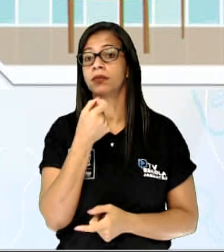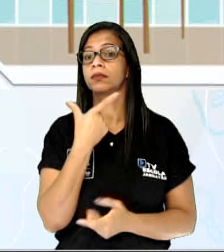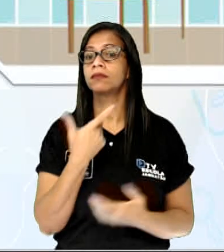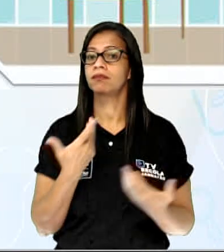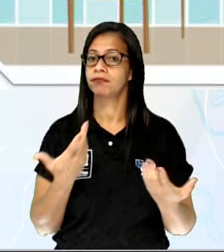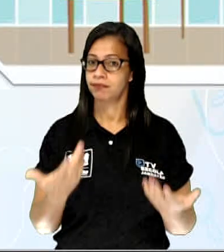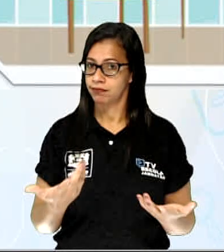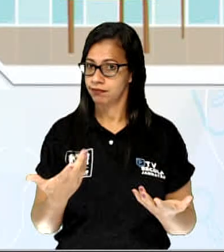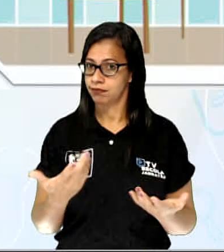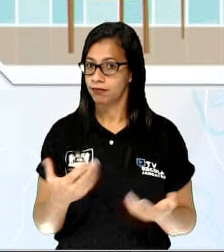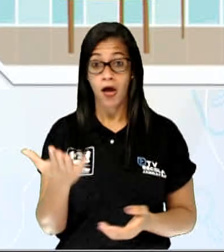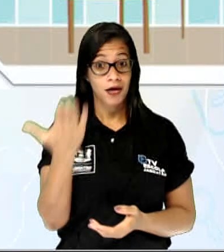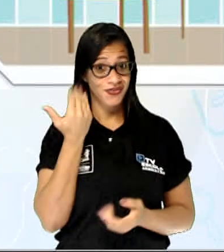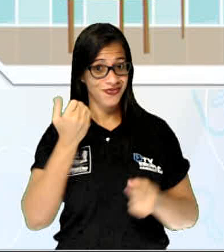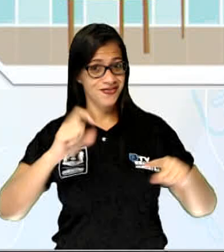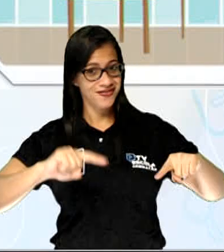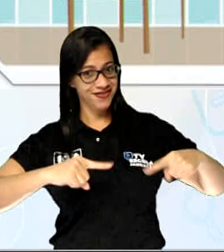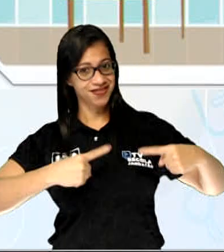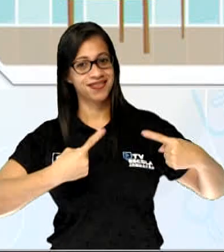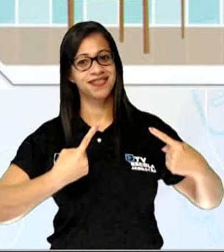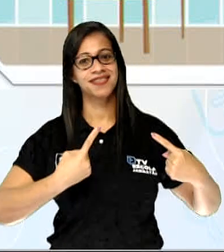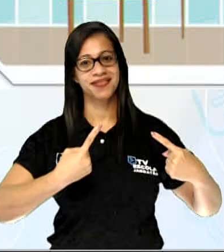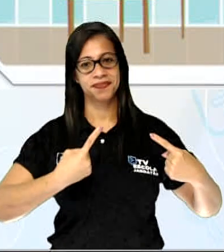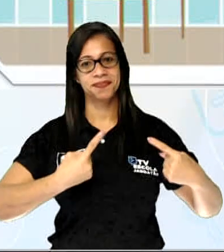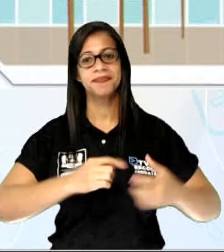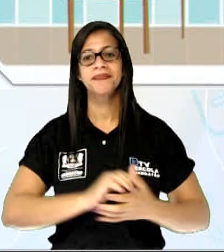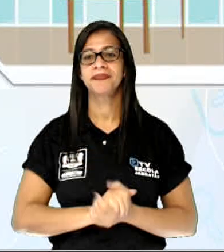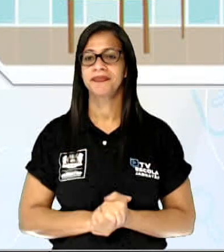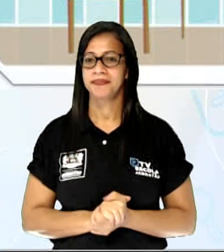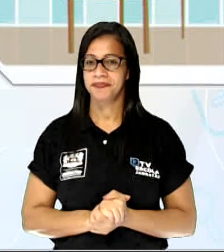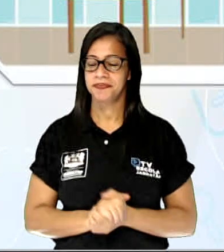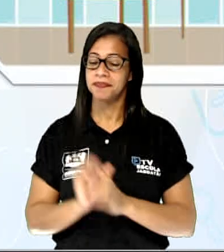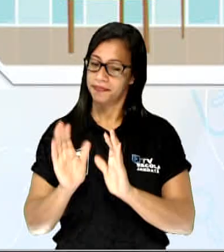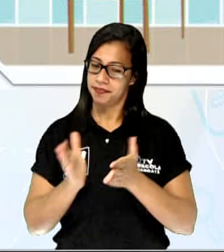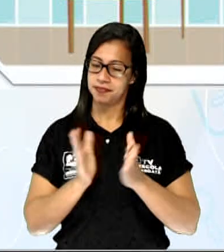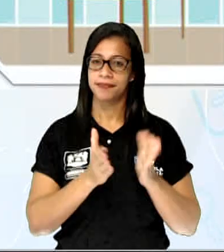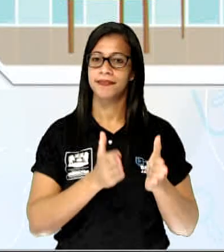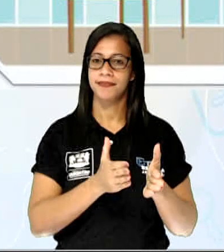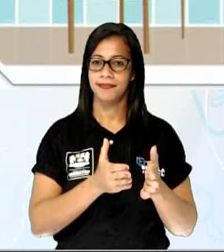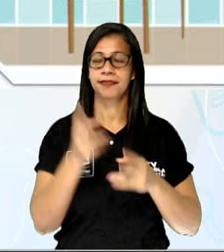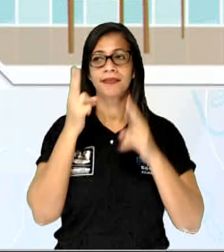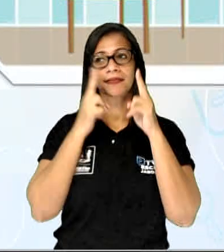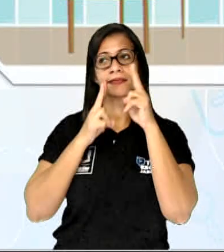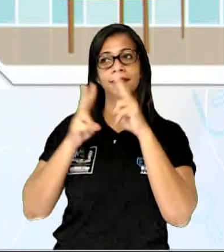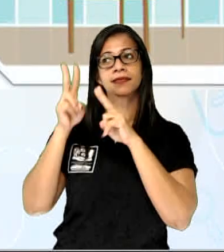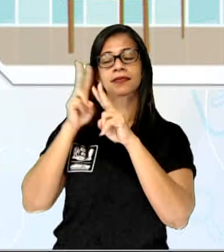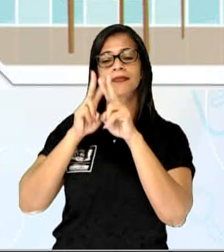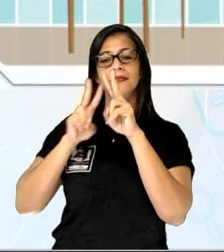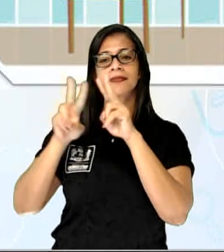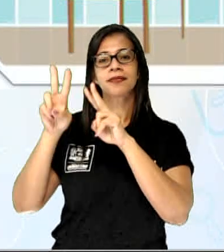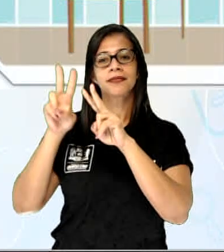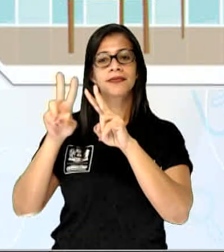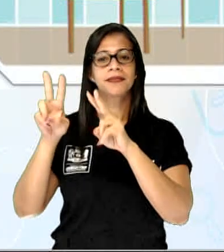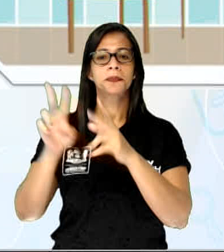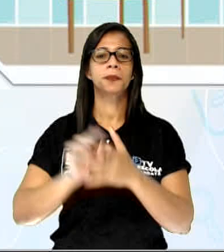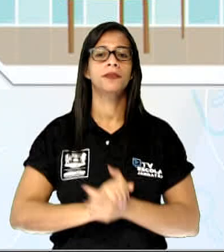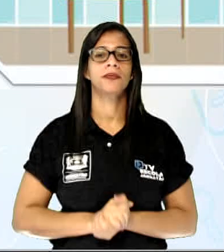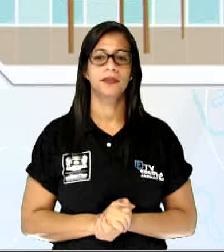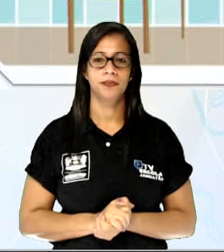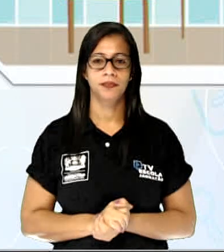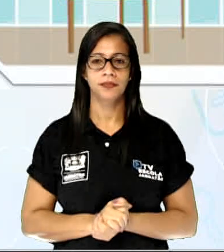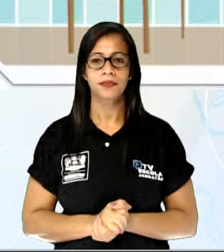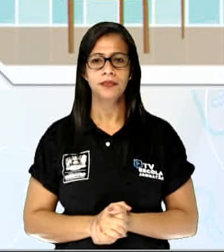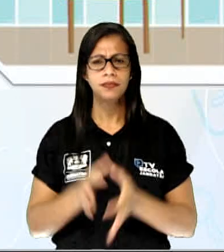Vamos ao nosso desafio? Preparem-se! Observe a cena ao lado. Estão